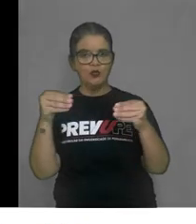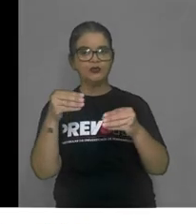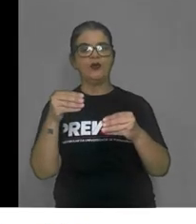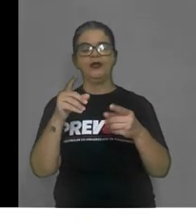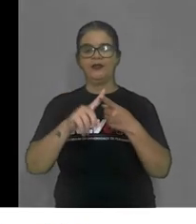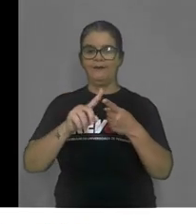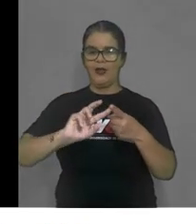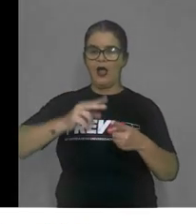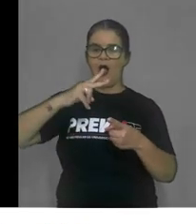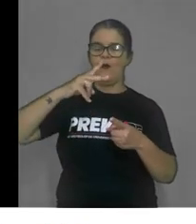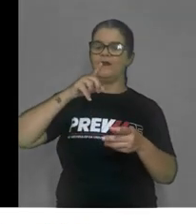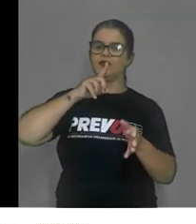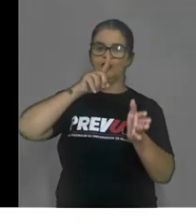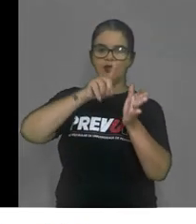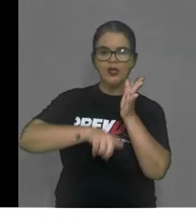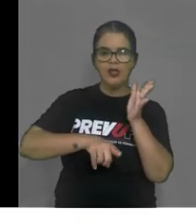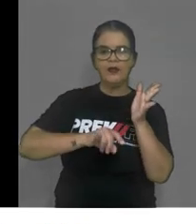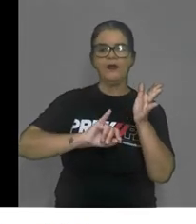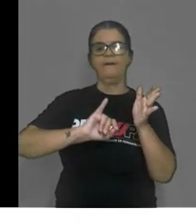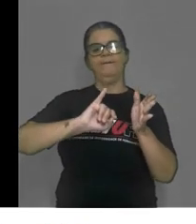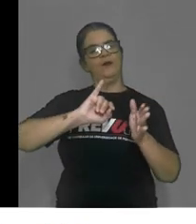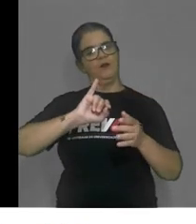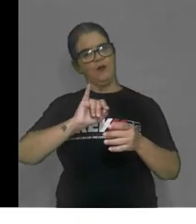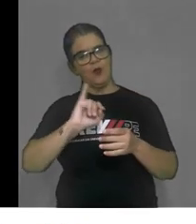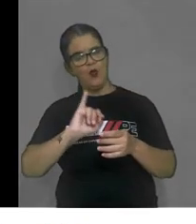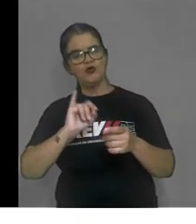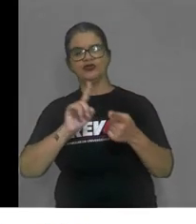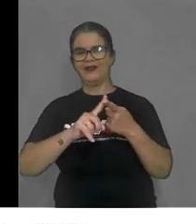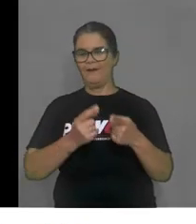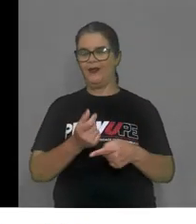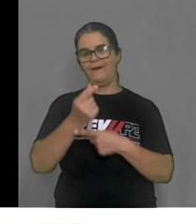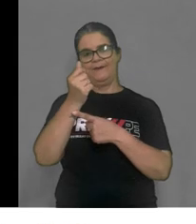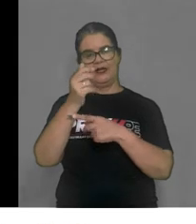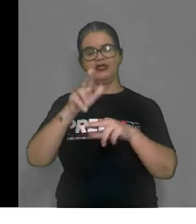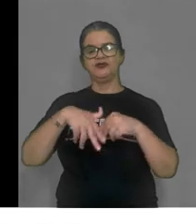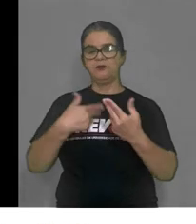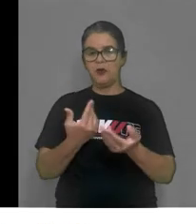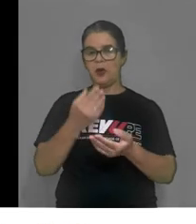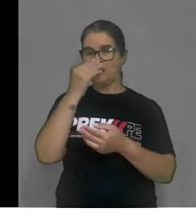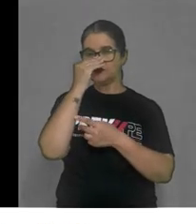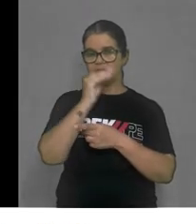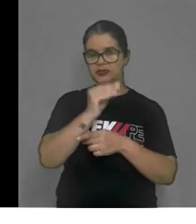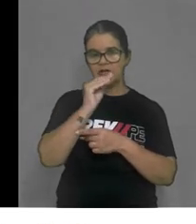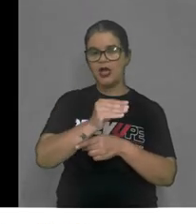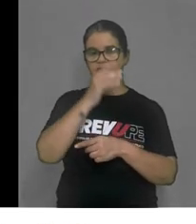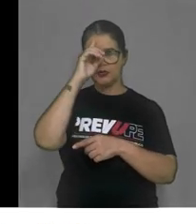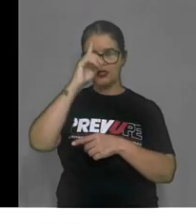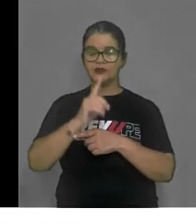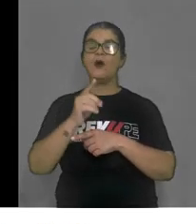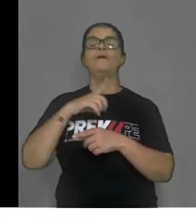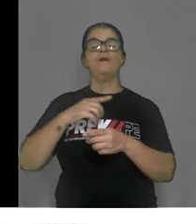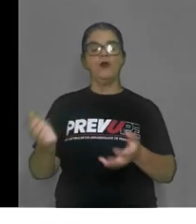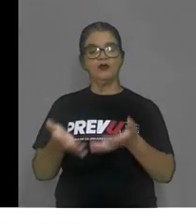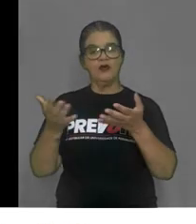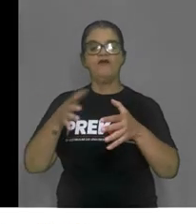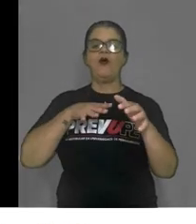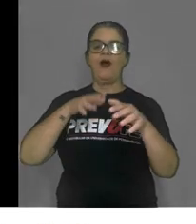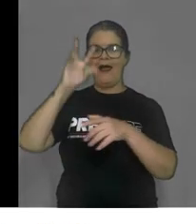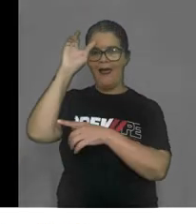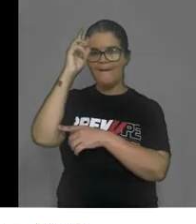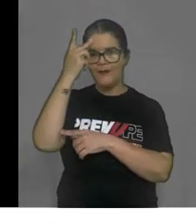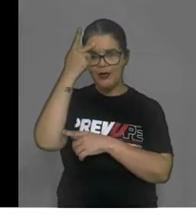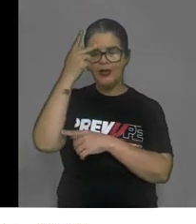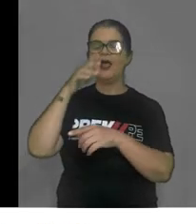e preços somado ao descaso das autoridades, motivou a rebelião popular do sertão maranhense em